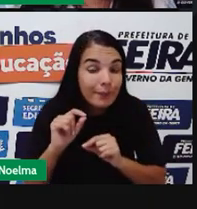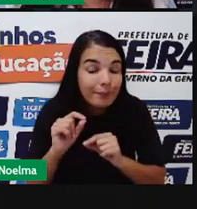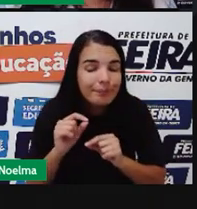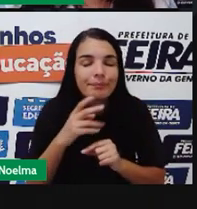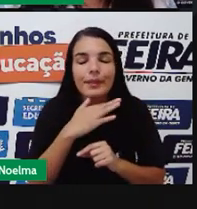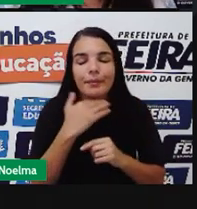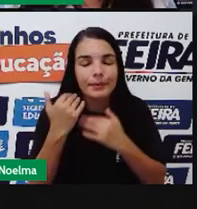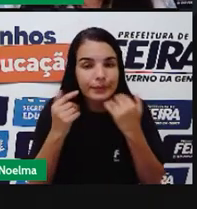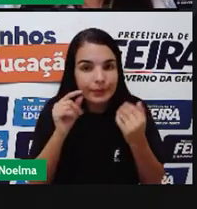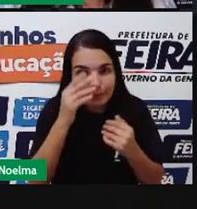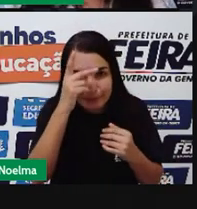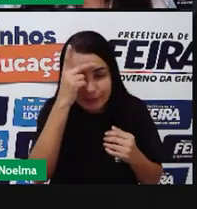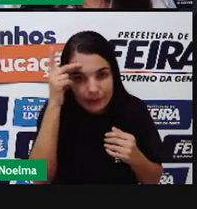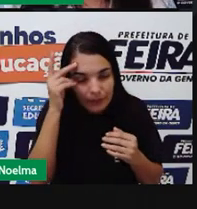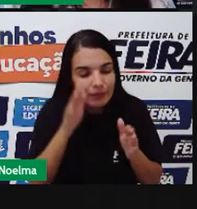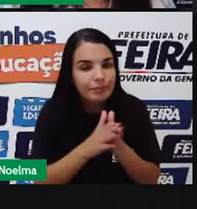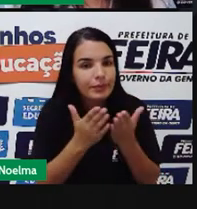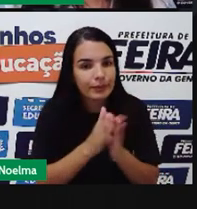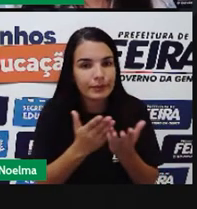baixa renda